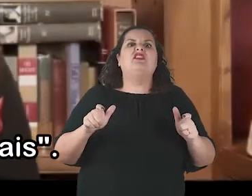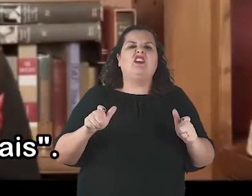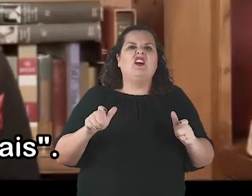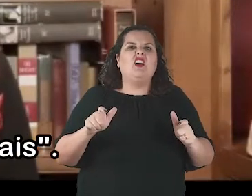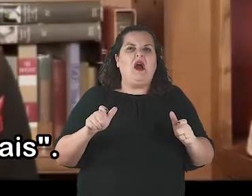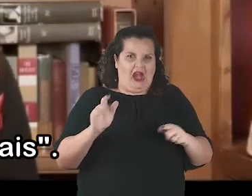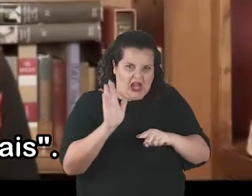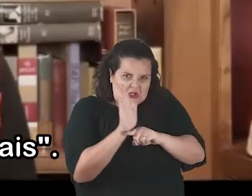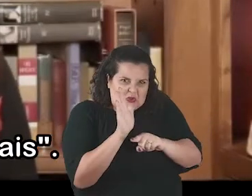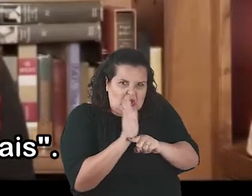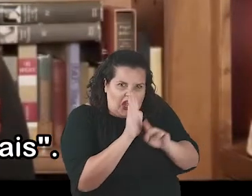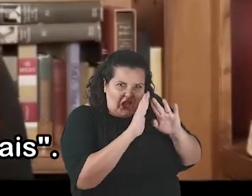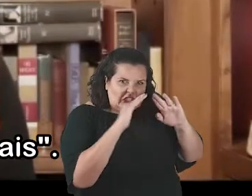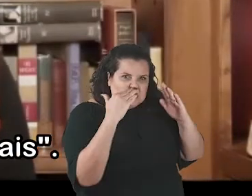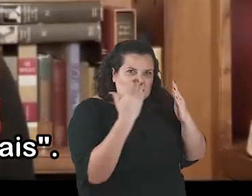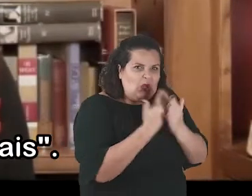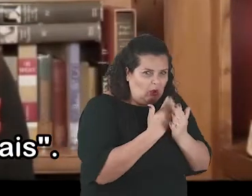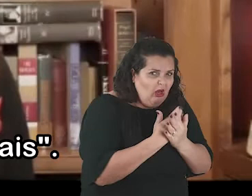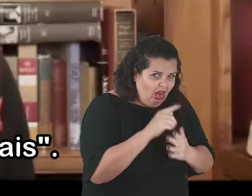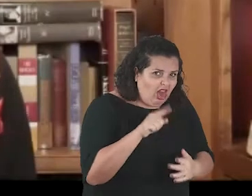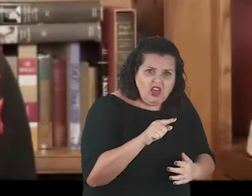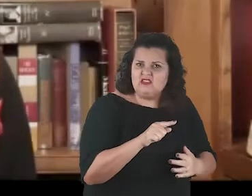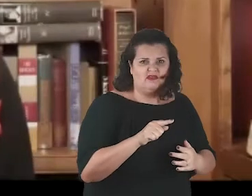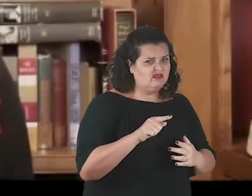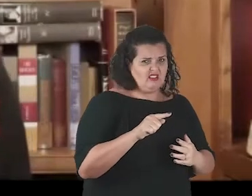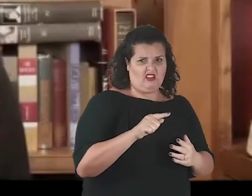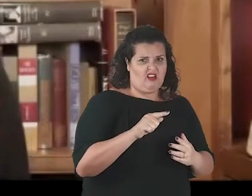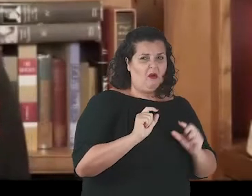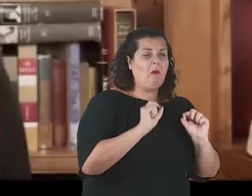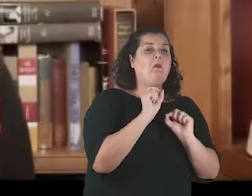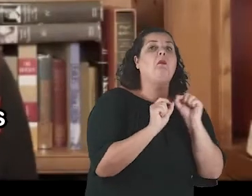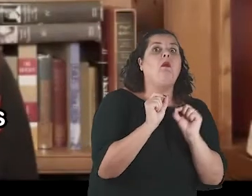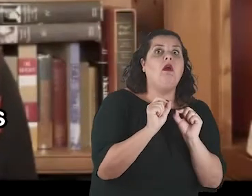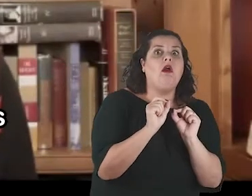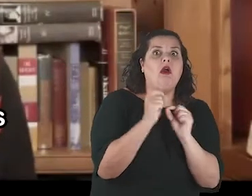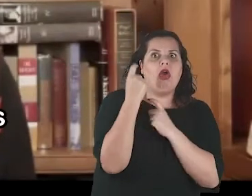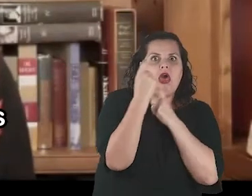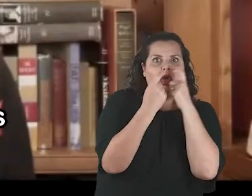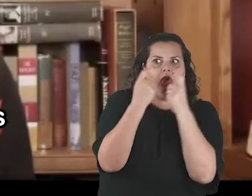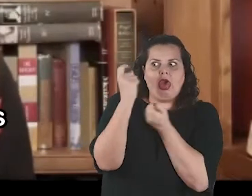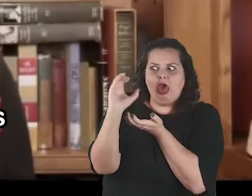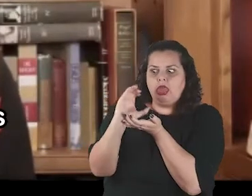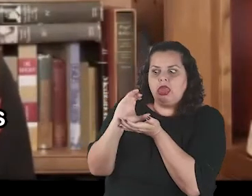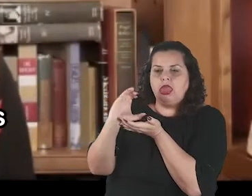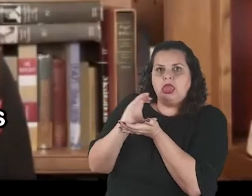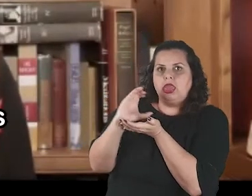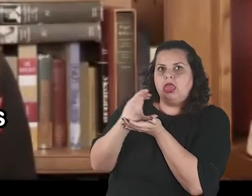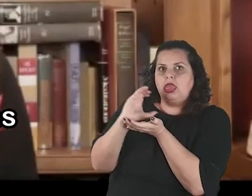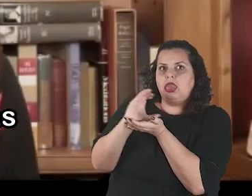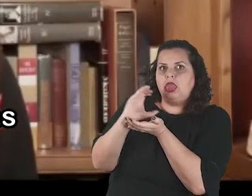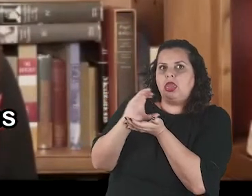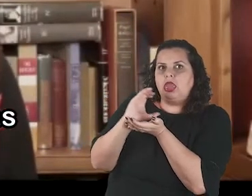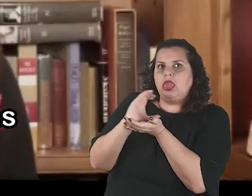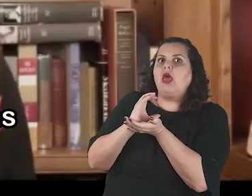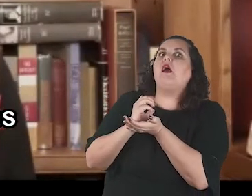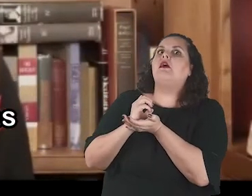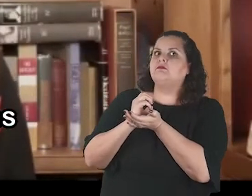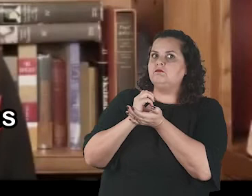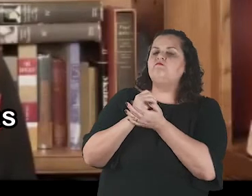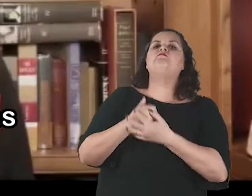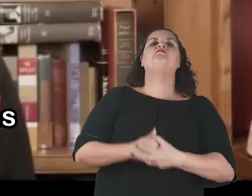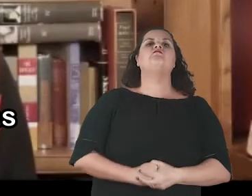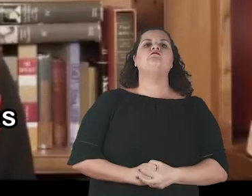escolas, e sim em benefício dos próprios interesses comerciais. O procurador-geral Baldeiras